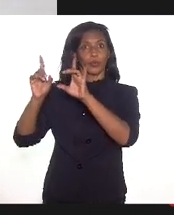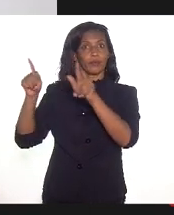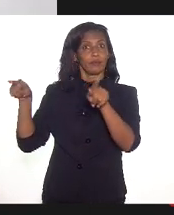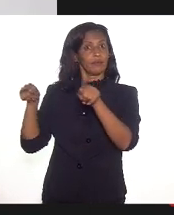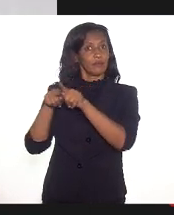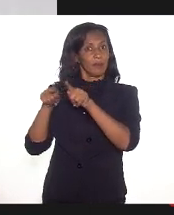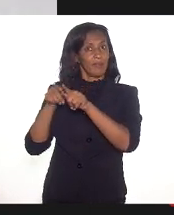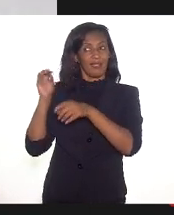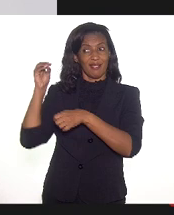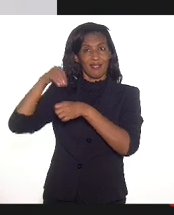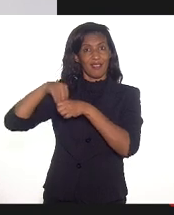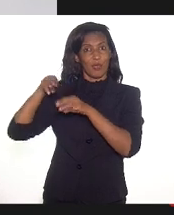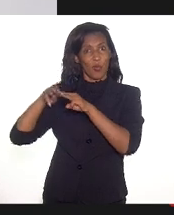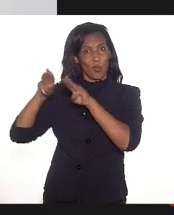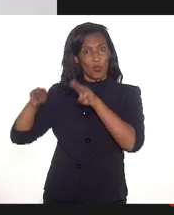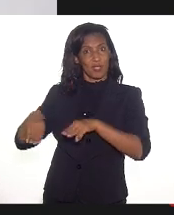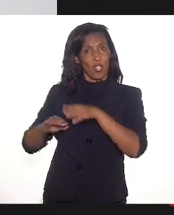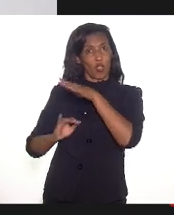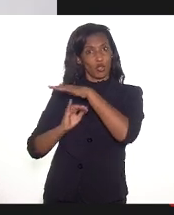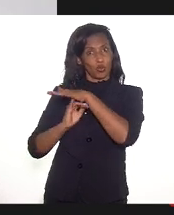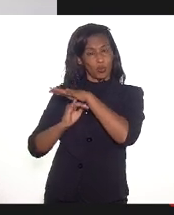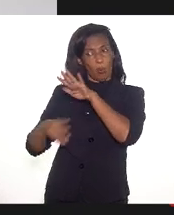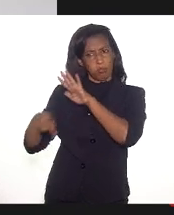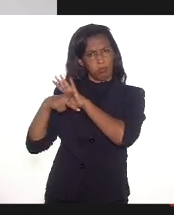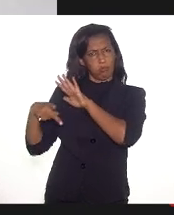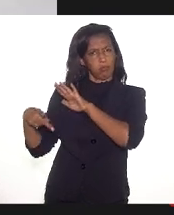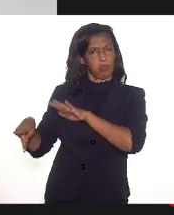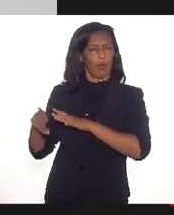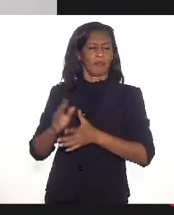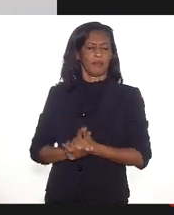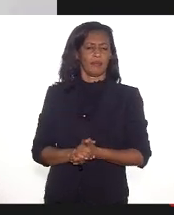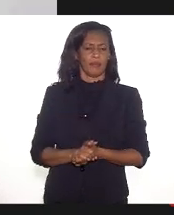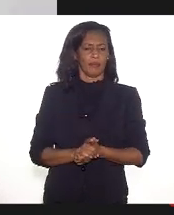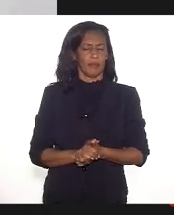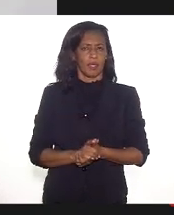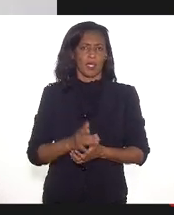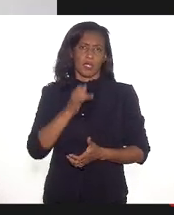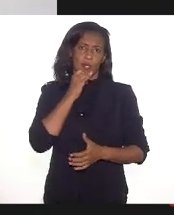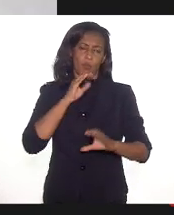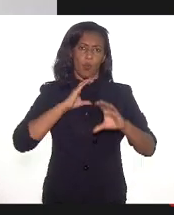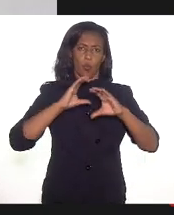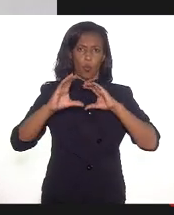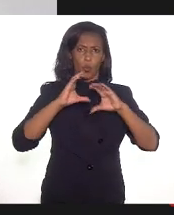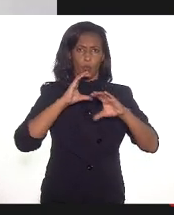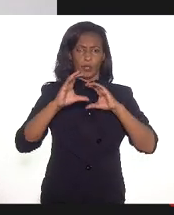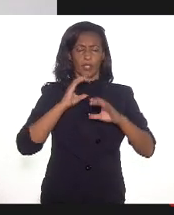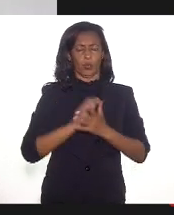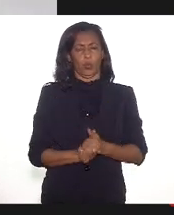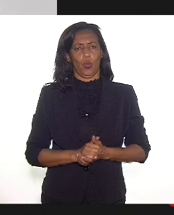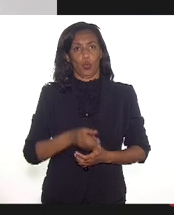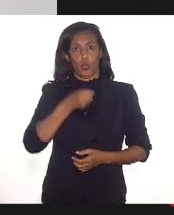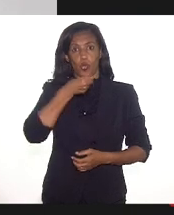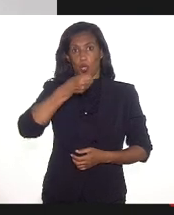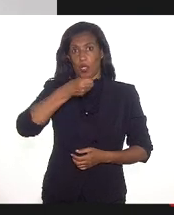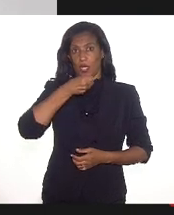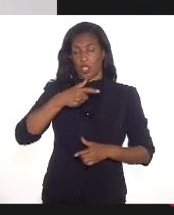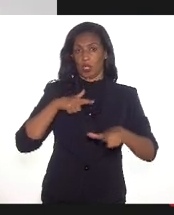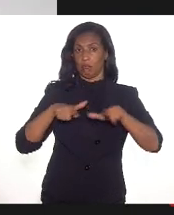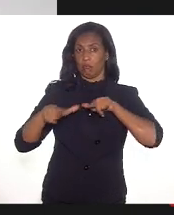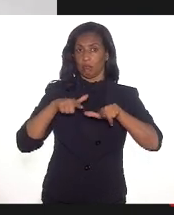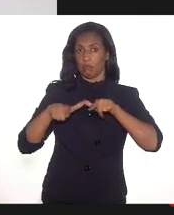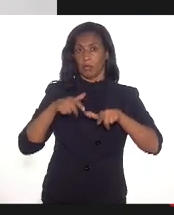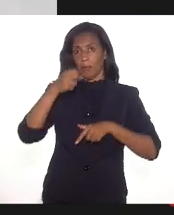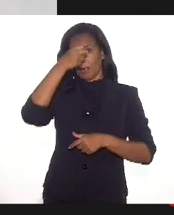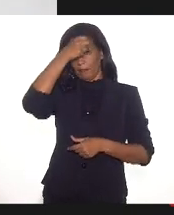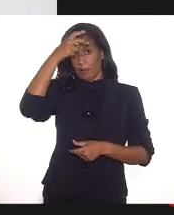museu é uma instituição específica. Você, por exemplo, um comunicador, um jornalista que trabalha, por exemplo, na